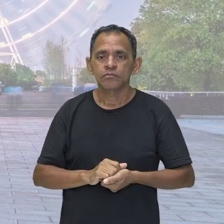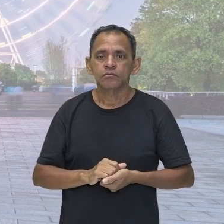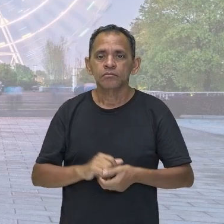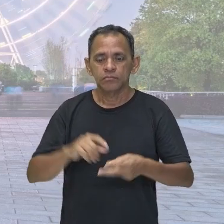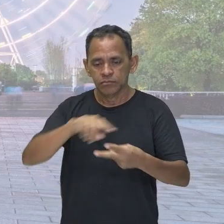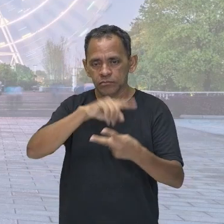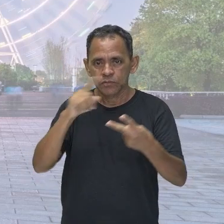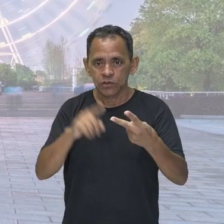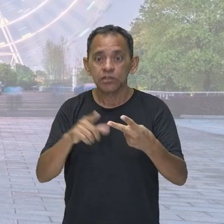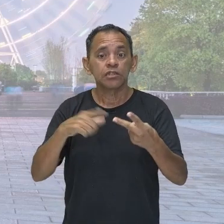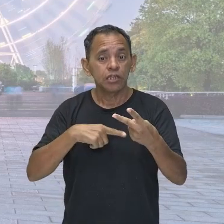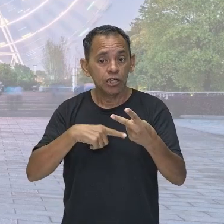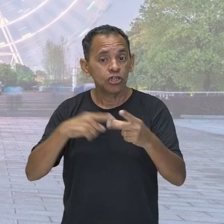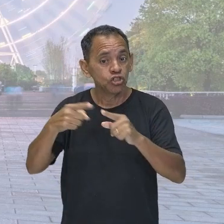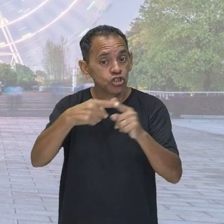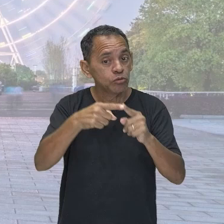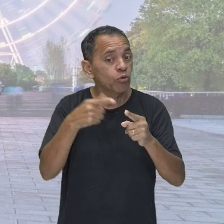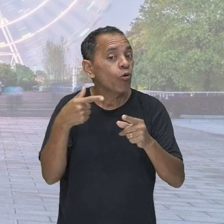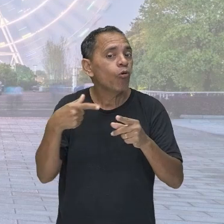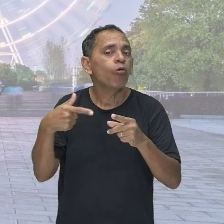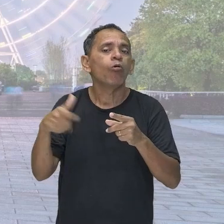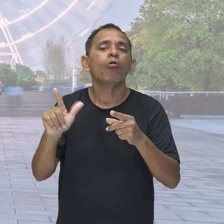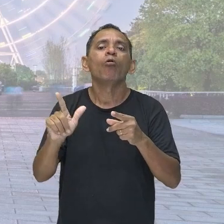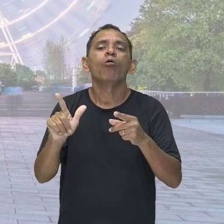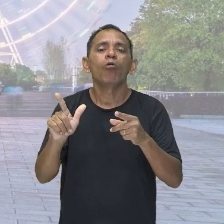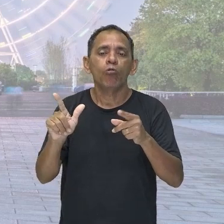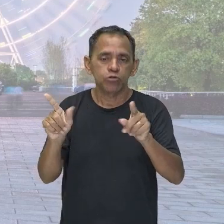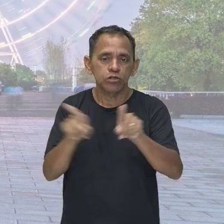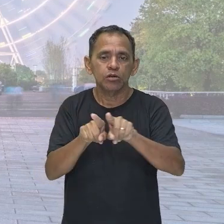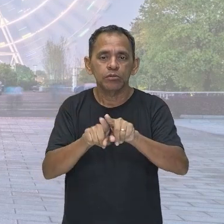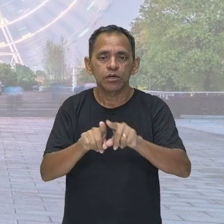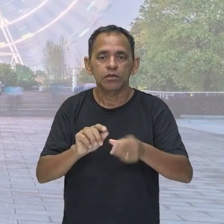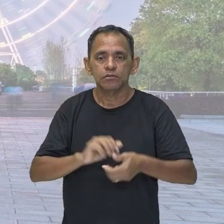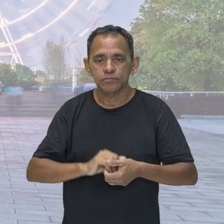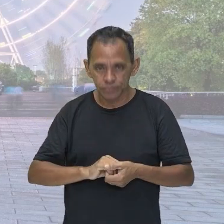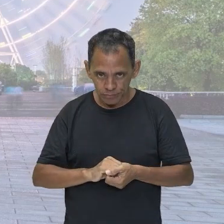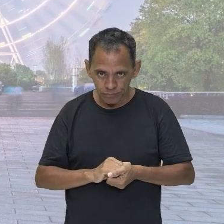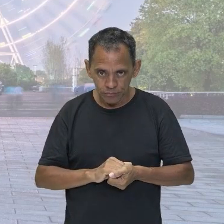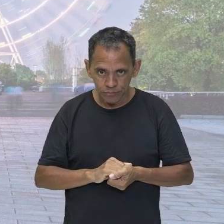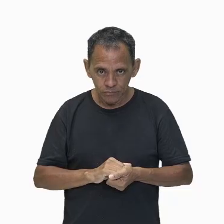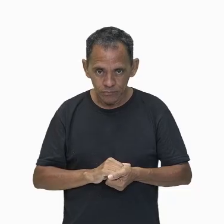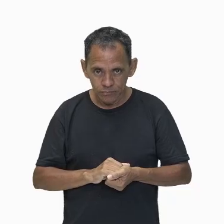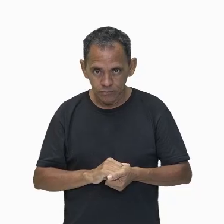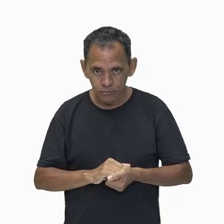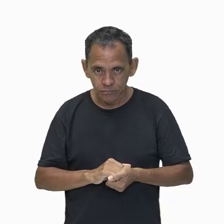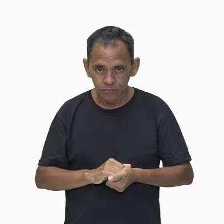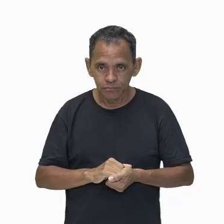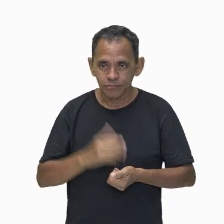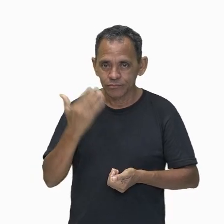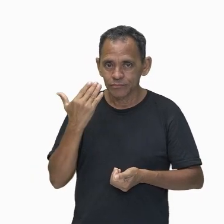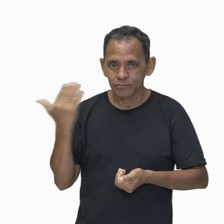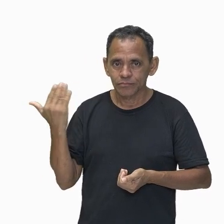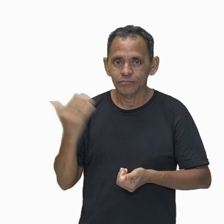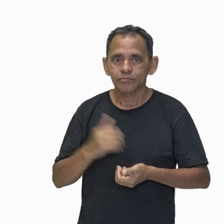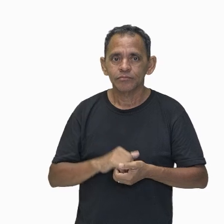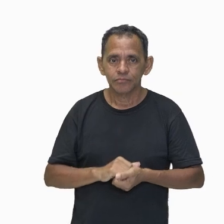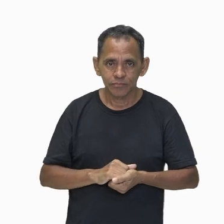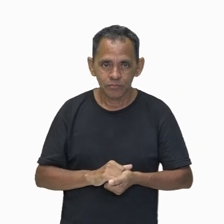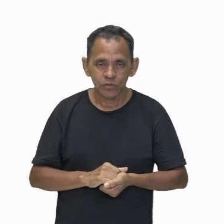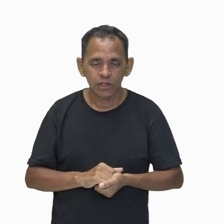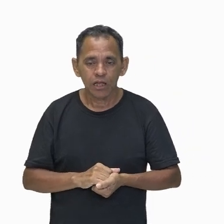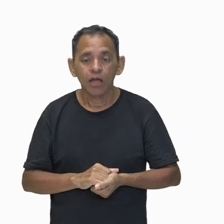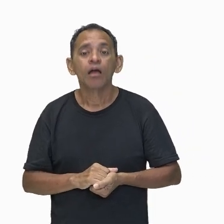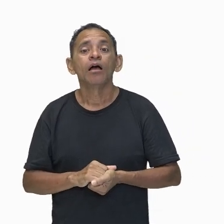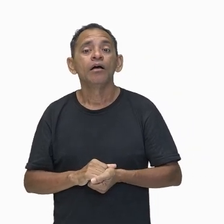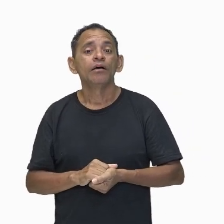gravitacional. Existe uma outra energia potencial. Essa é a energia potencial elástica. A energia